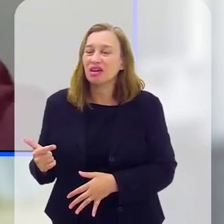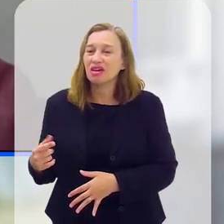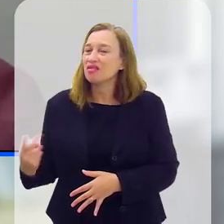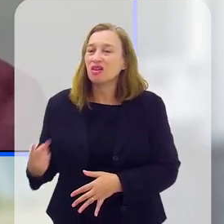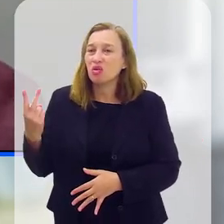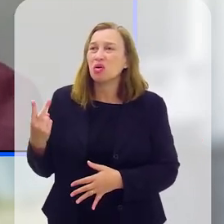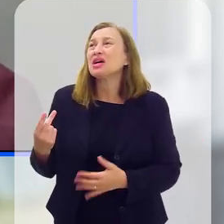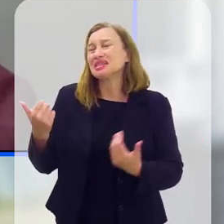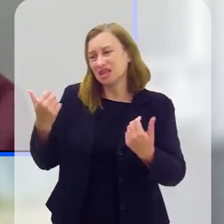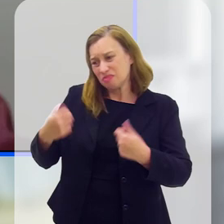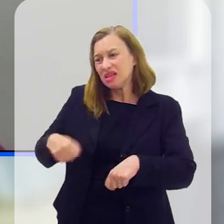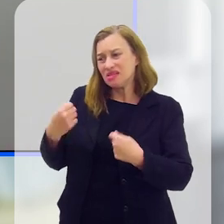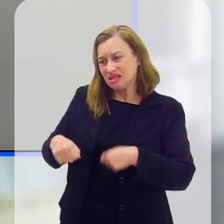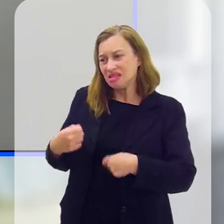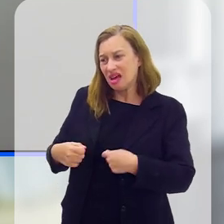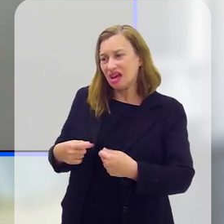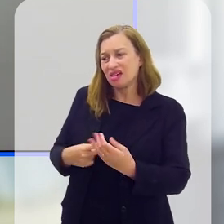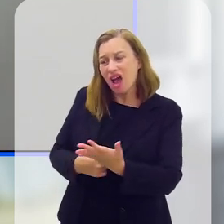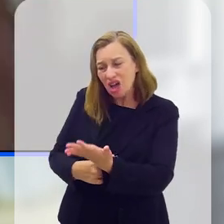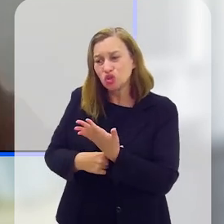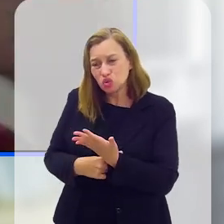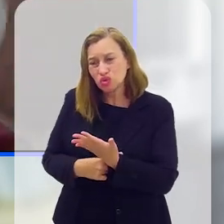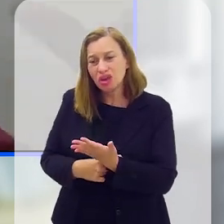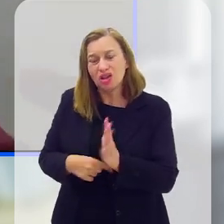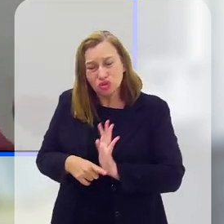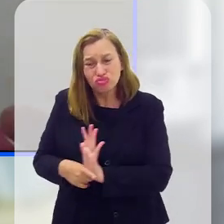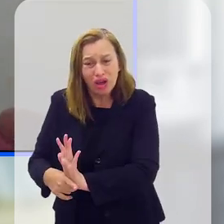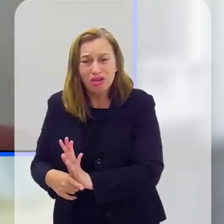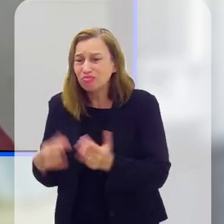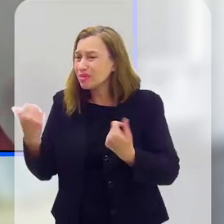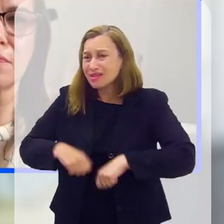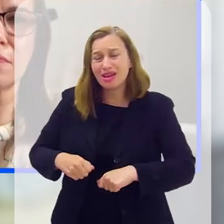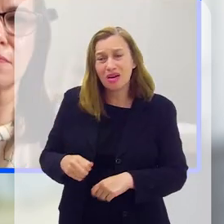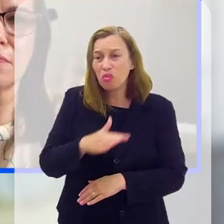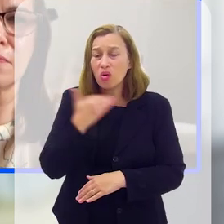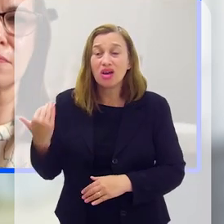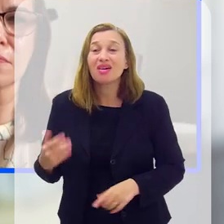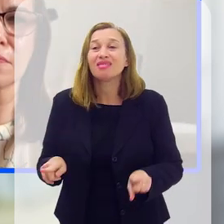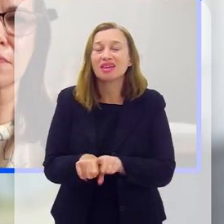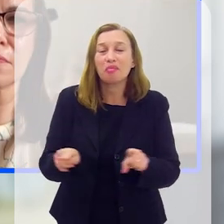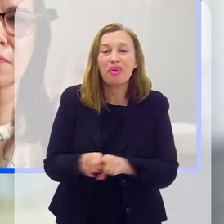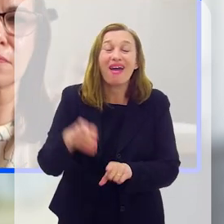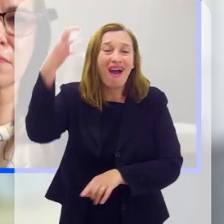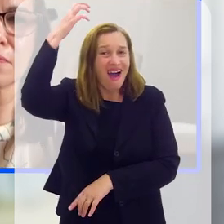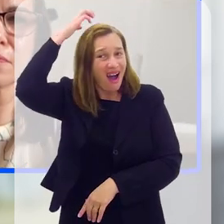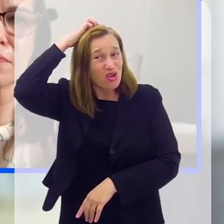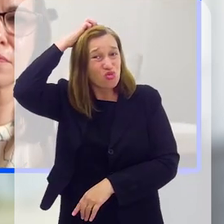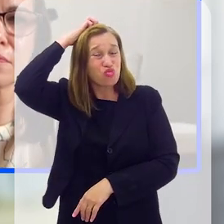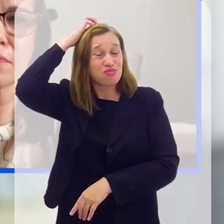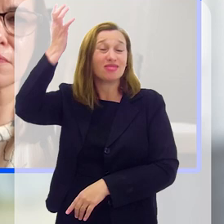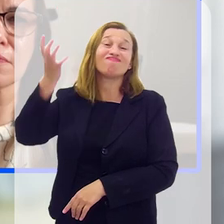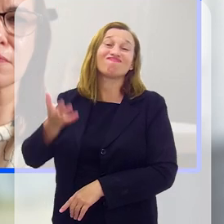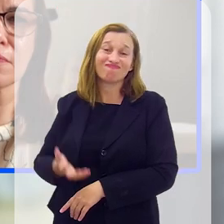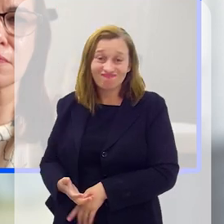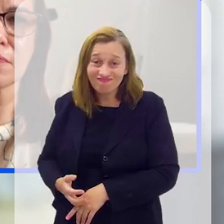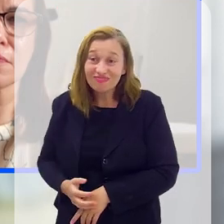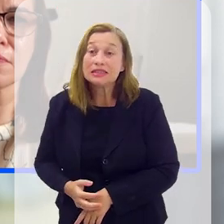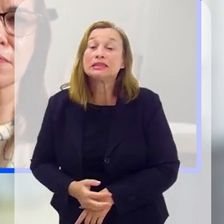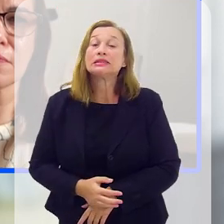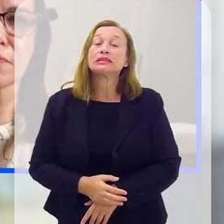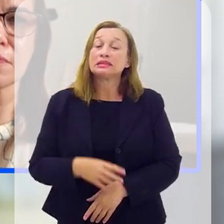precisava ter feito isso, se tivesse pedido ajuda, sabe, esse tipo de sensação, e principalmente a culpa, a culpa,